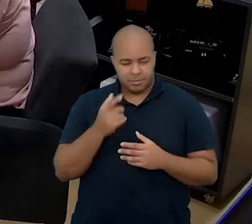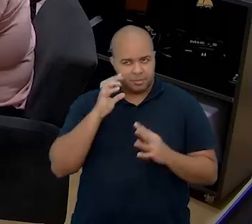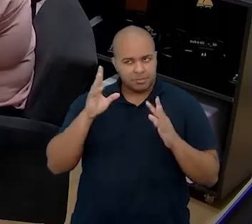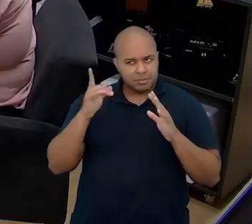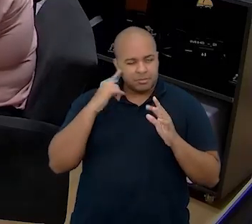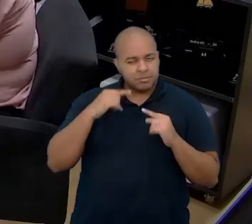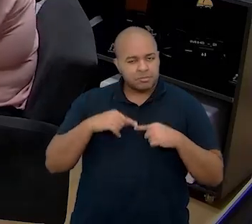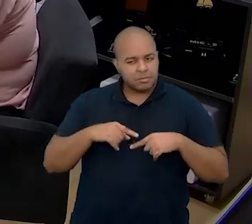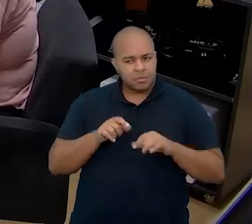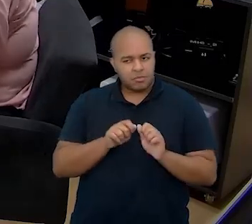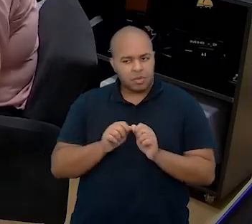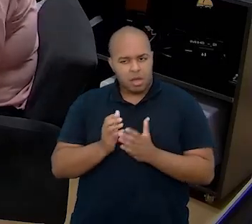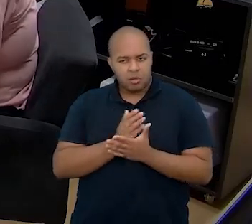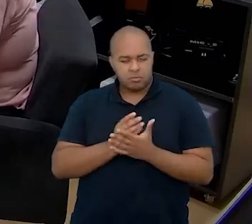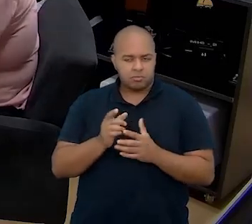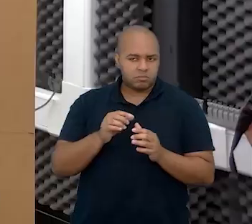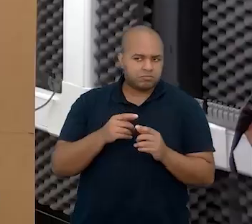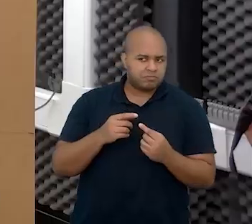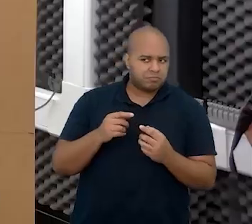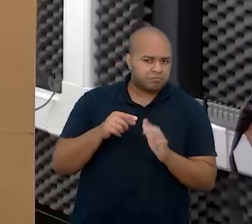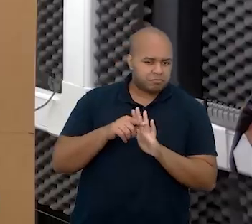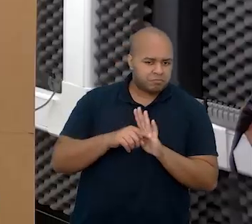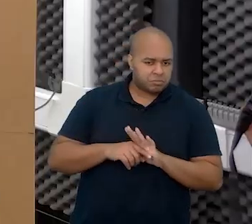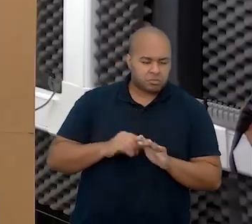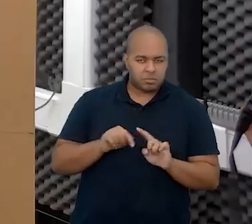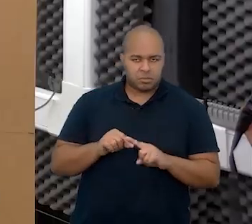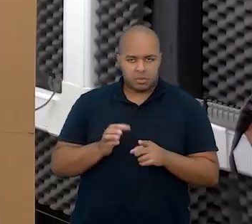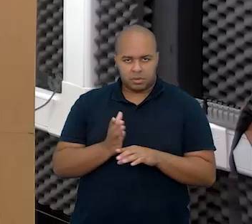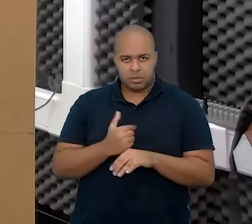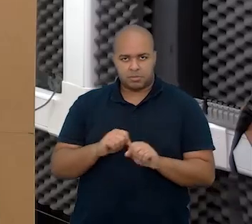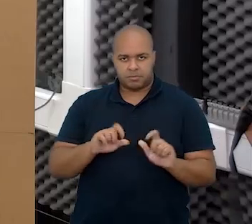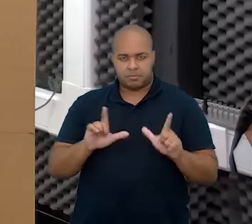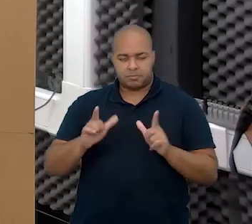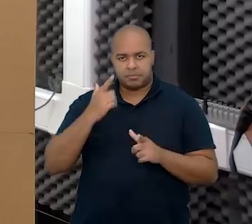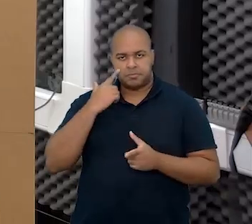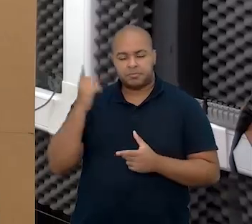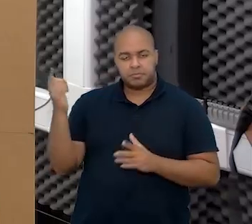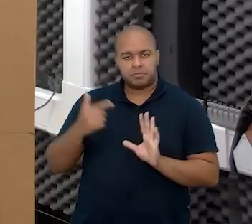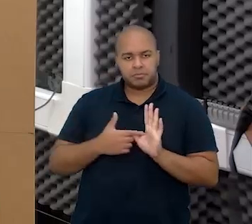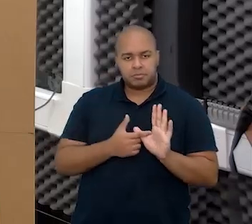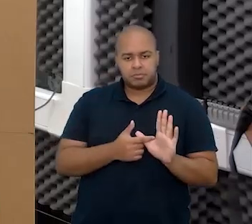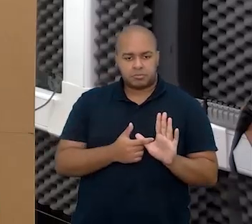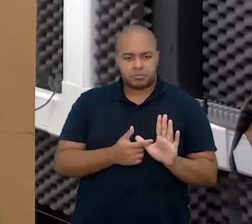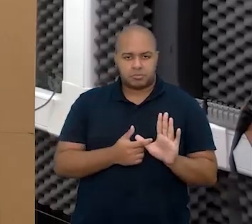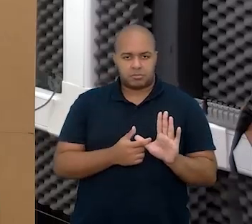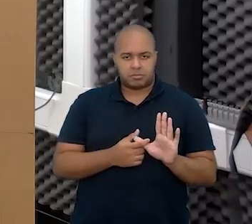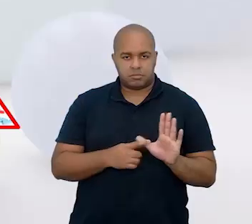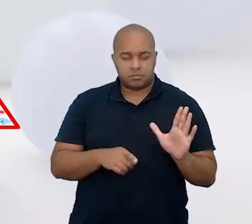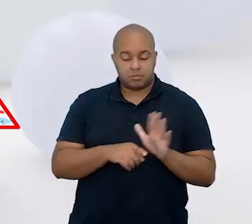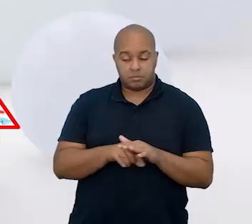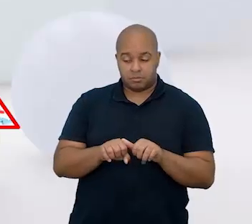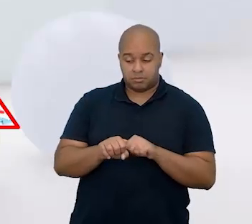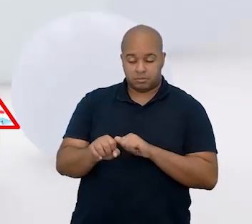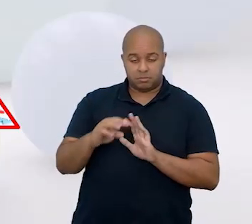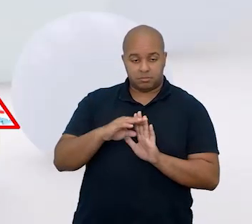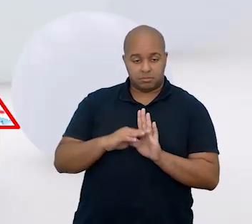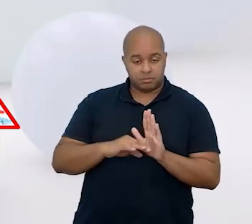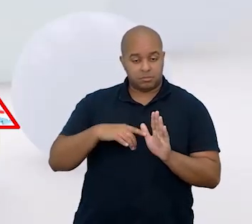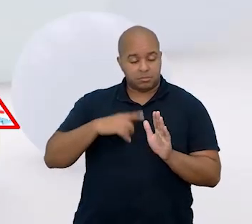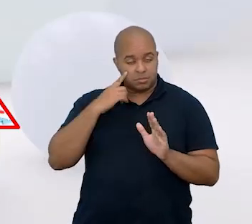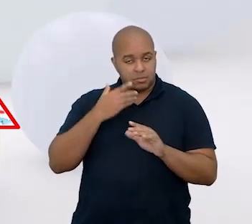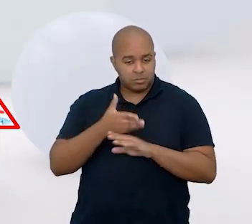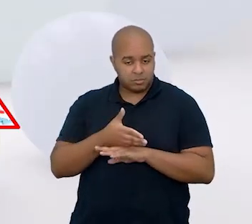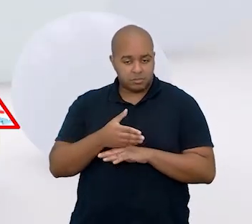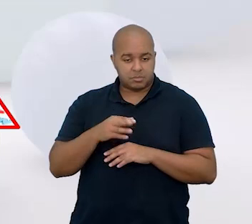reflexão, fazendo algumas provocações. Antes, a gente tem aqui na tela de apresentação dos formadores, né, também a